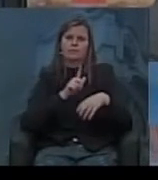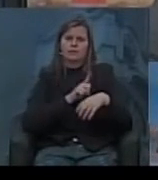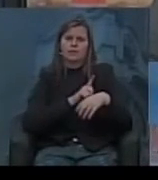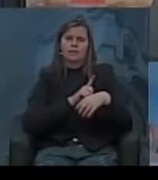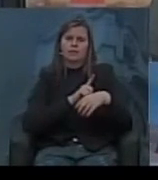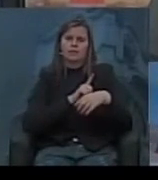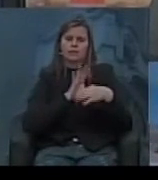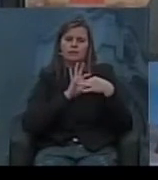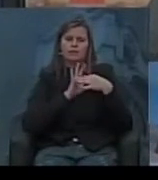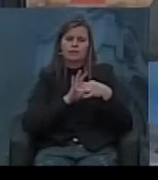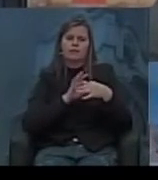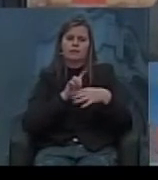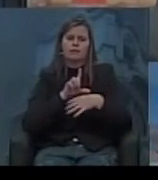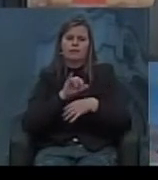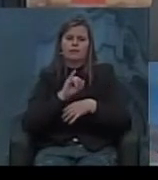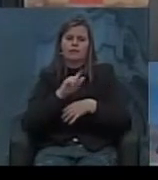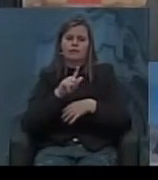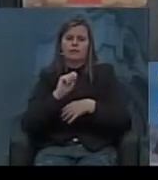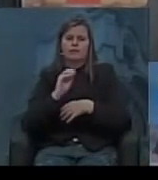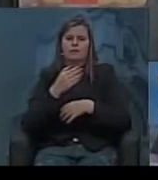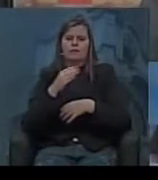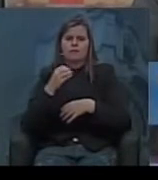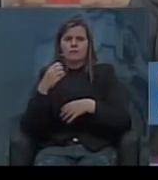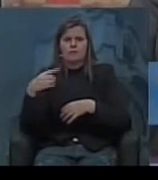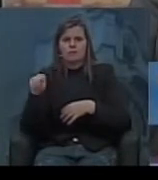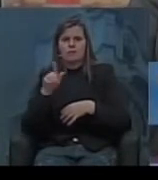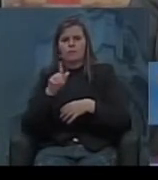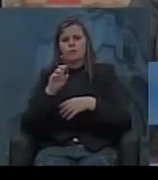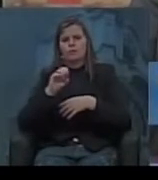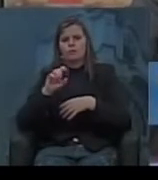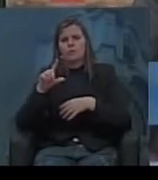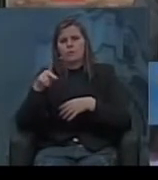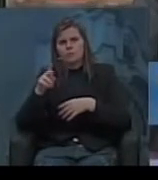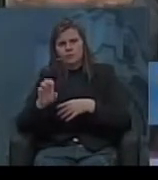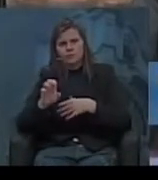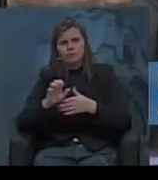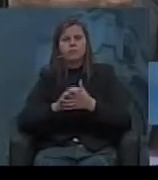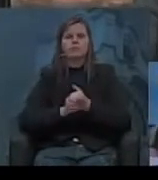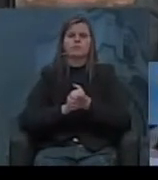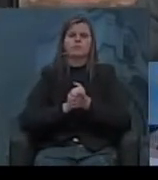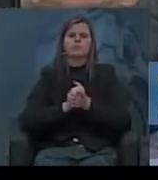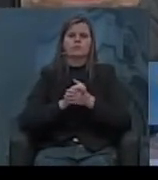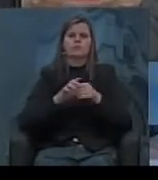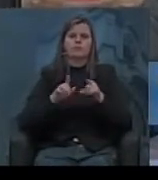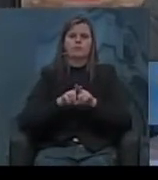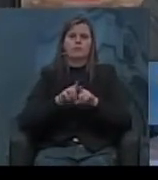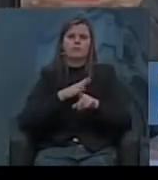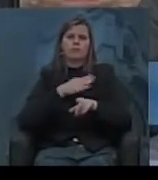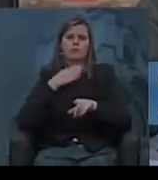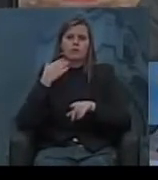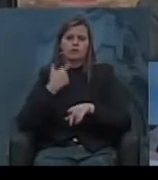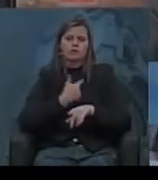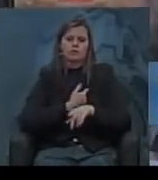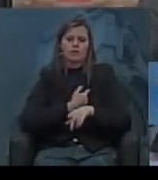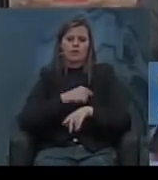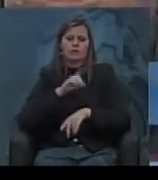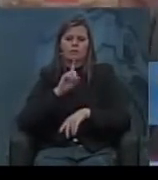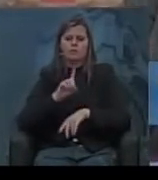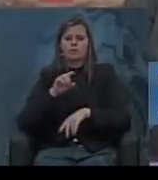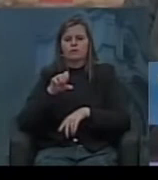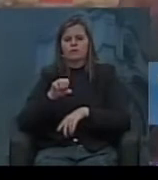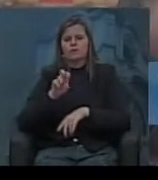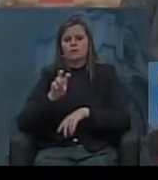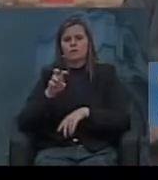ligação entre o golpe que depôs o presidente João Goulart em 1964 e o suicídio do Vargas em 1954 porque